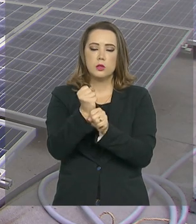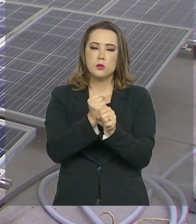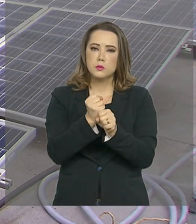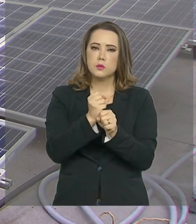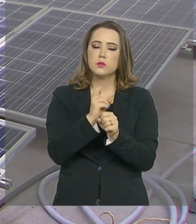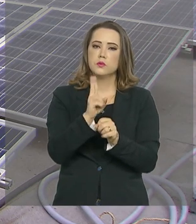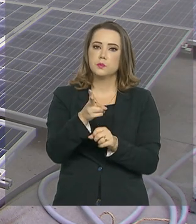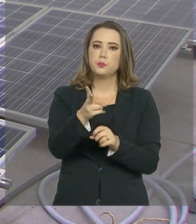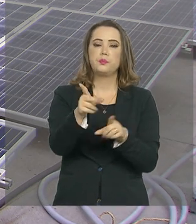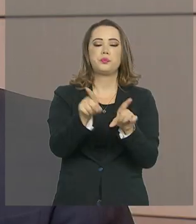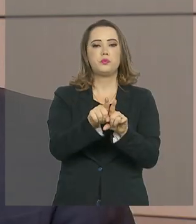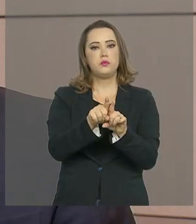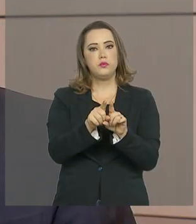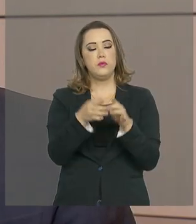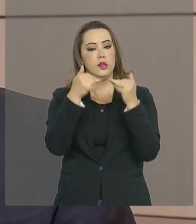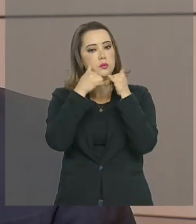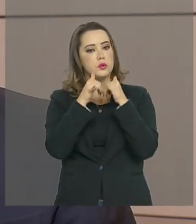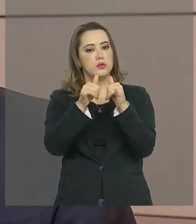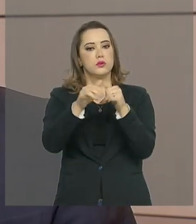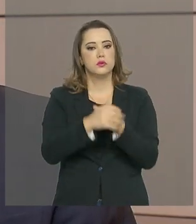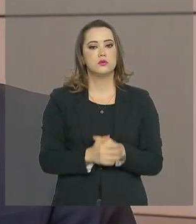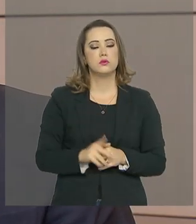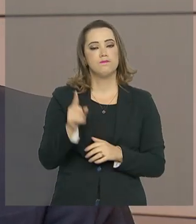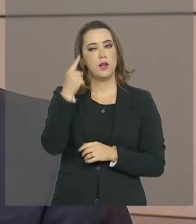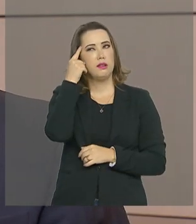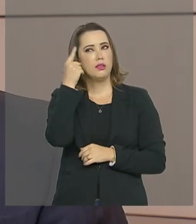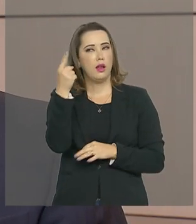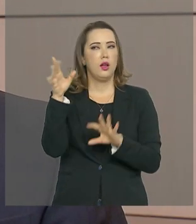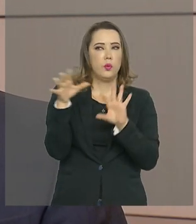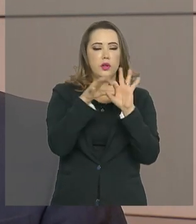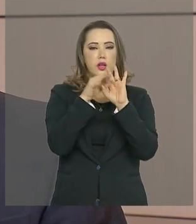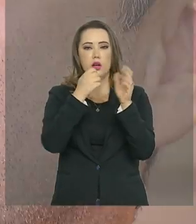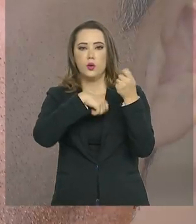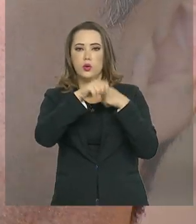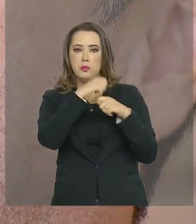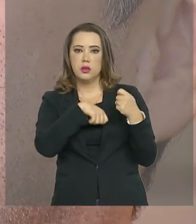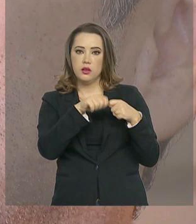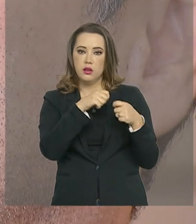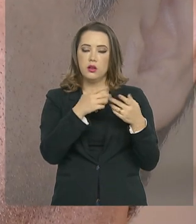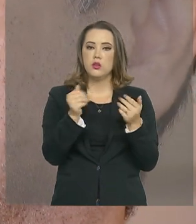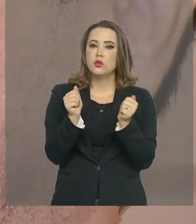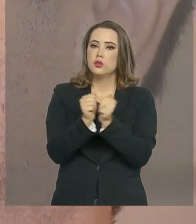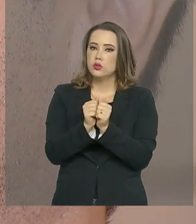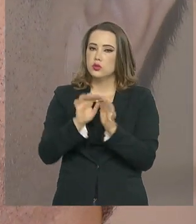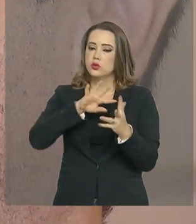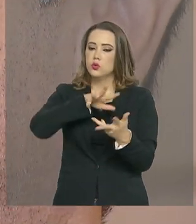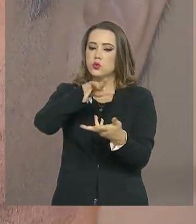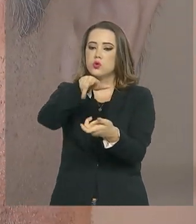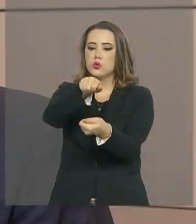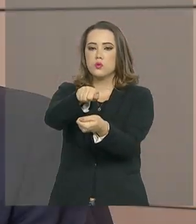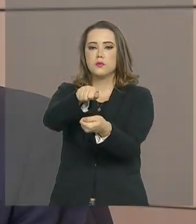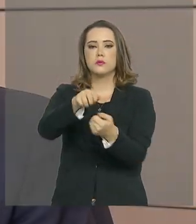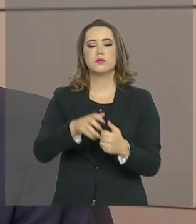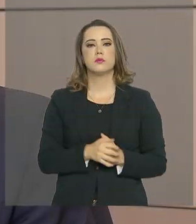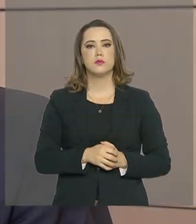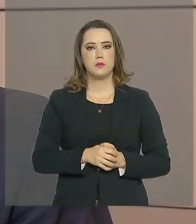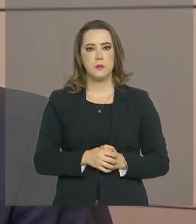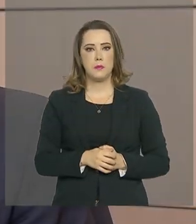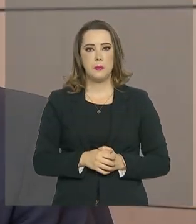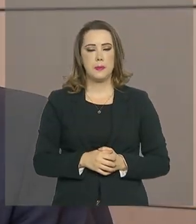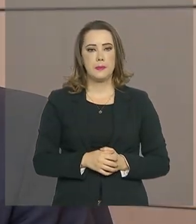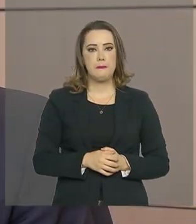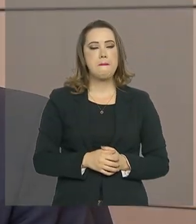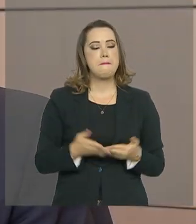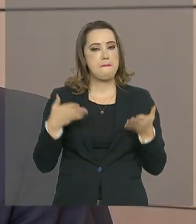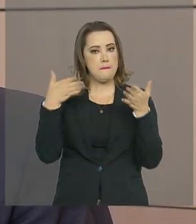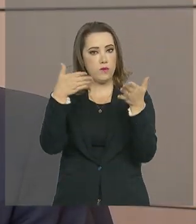contas de energia elétrica. A ideia é aliar a economia de gastos públicos e sustentabilidade. A participação na economia